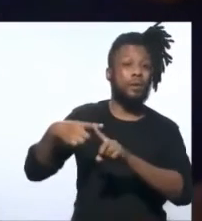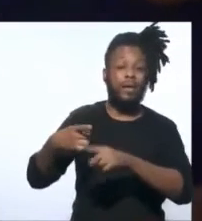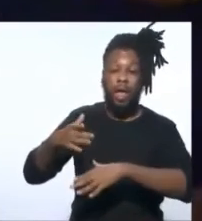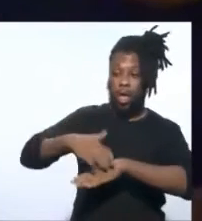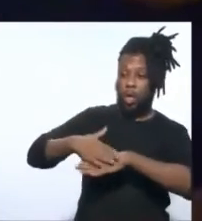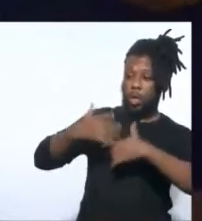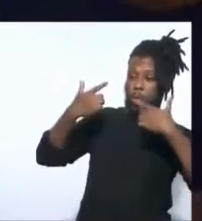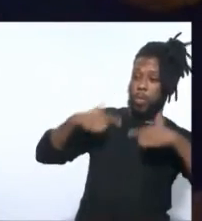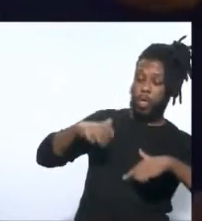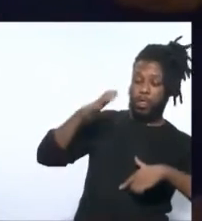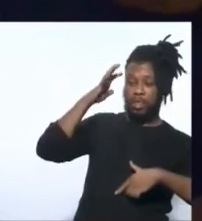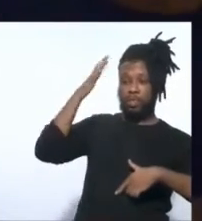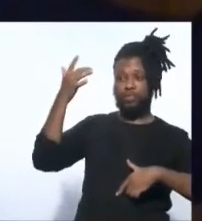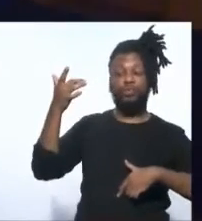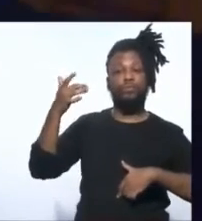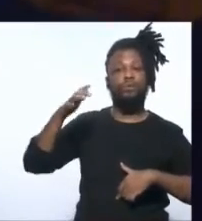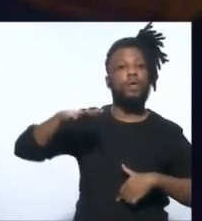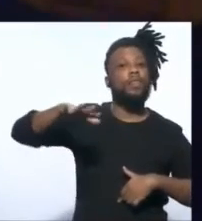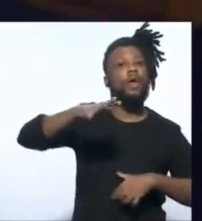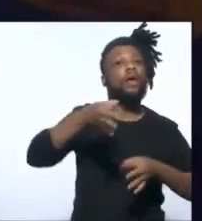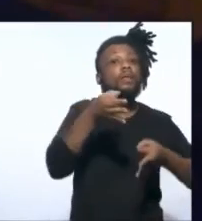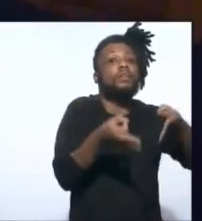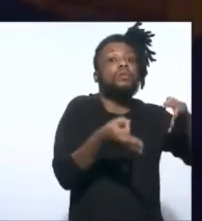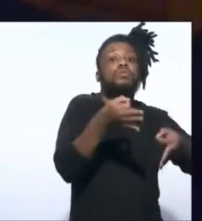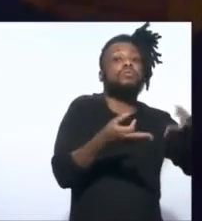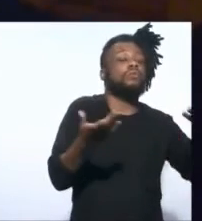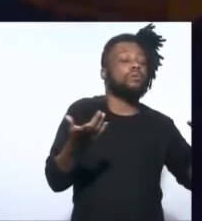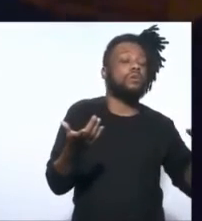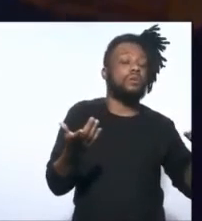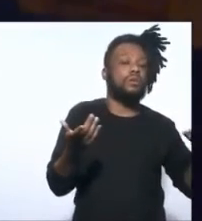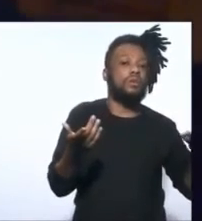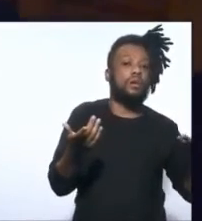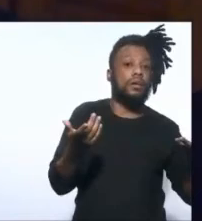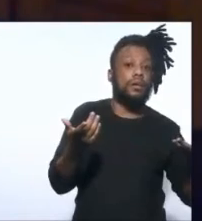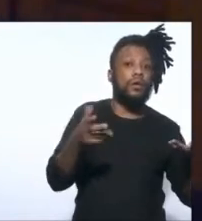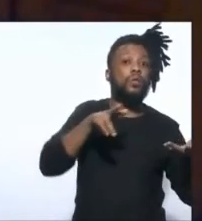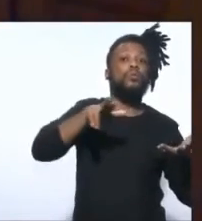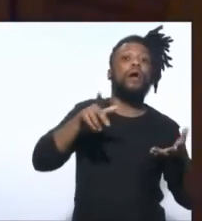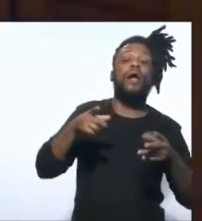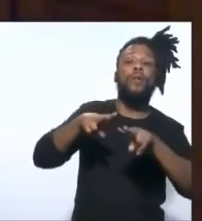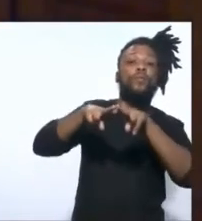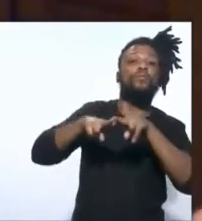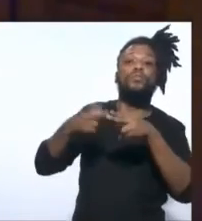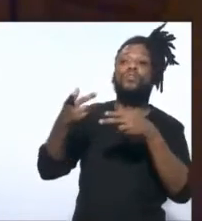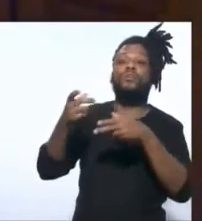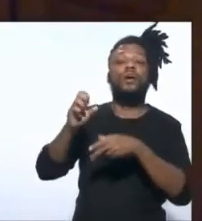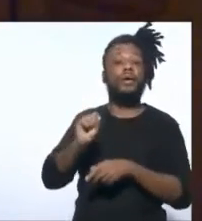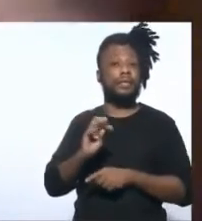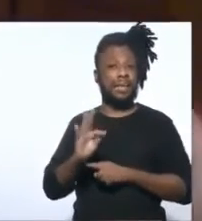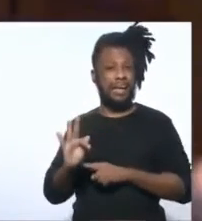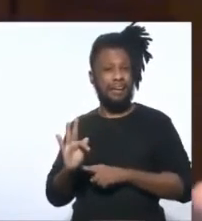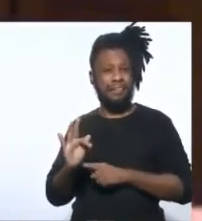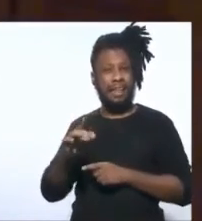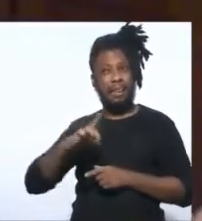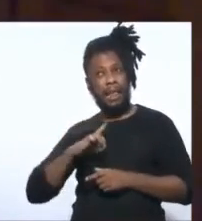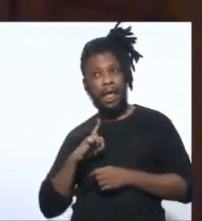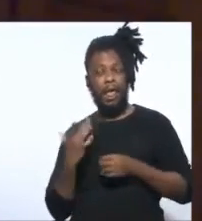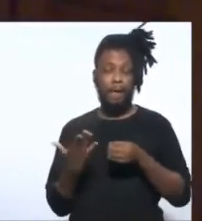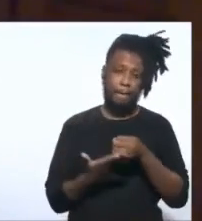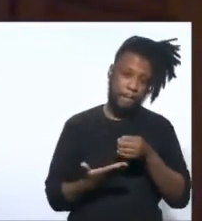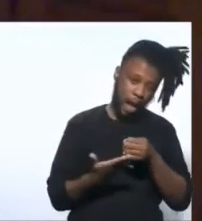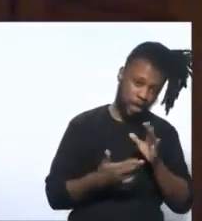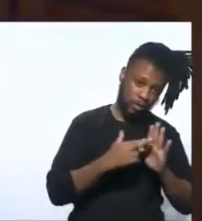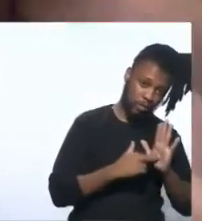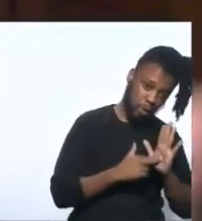decidindo nas barras da justiça. E não é por causa de supremo, não. É se tem fundamento de